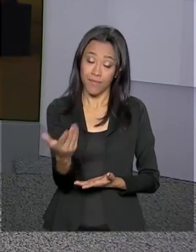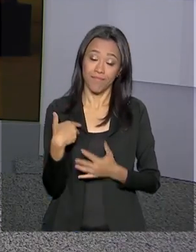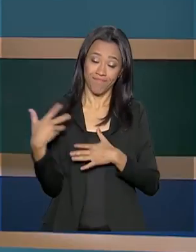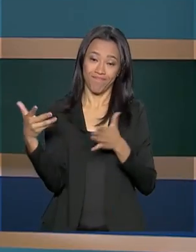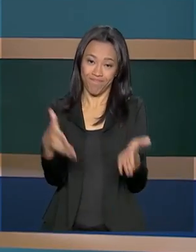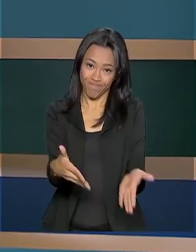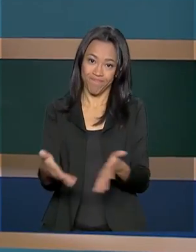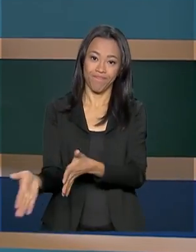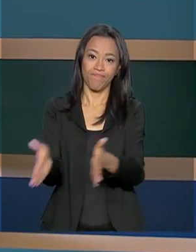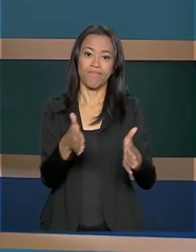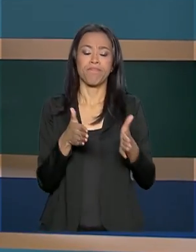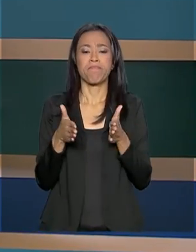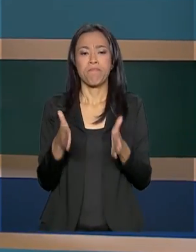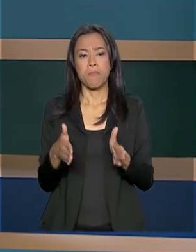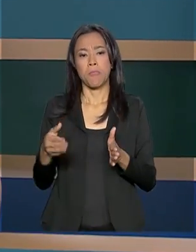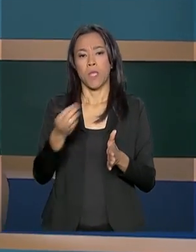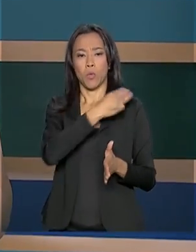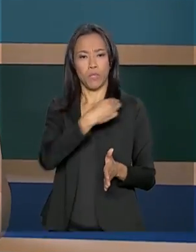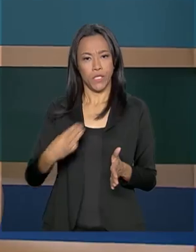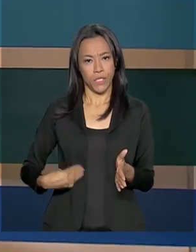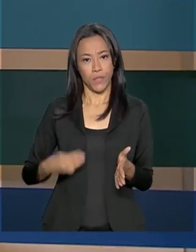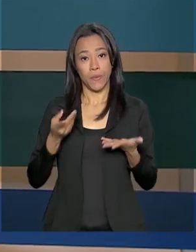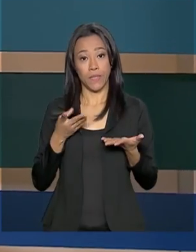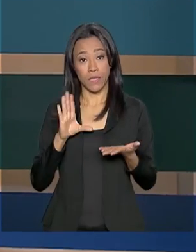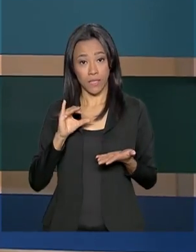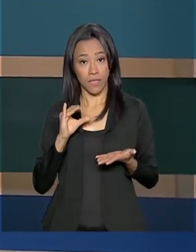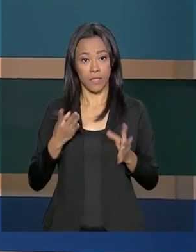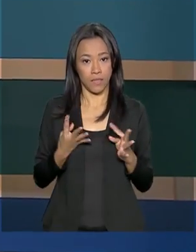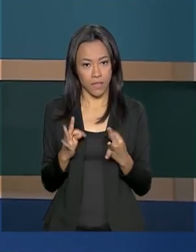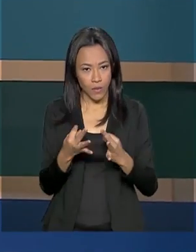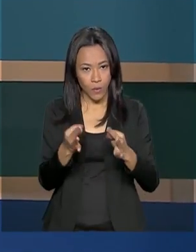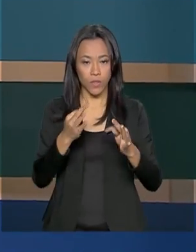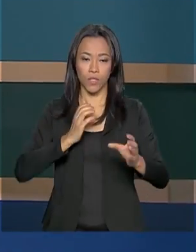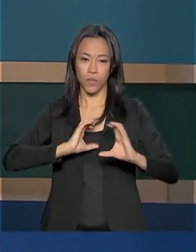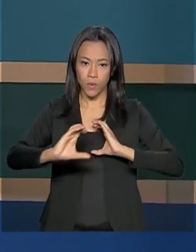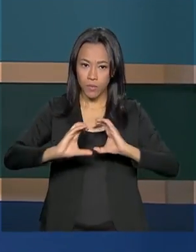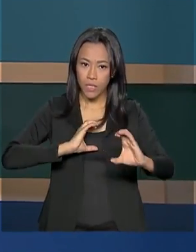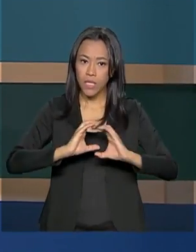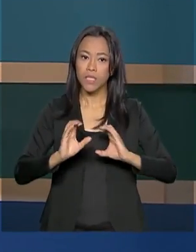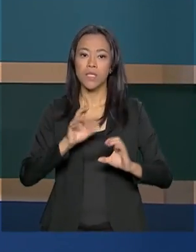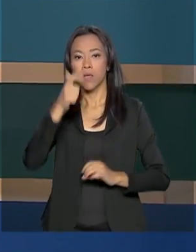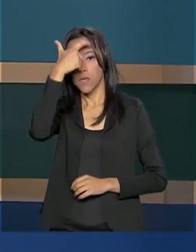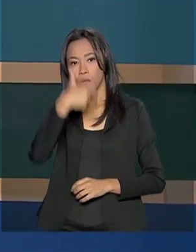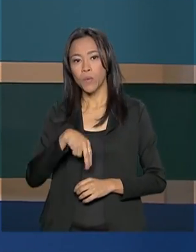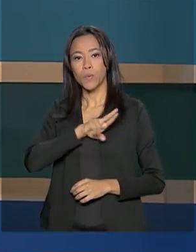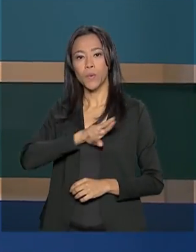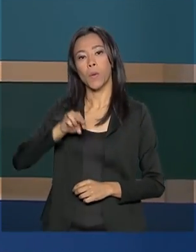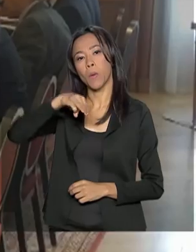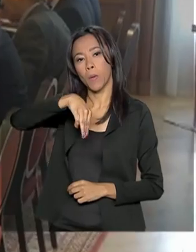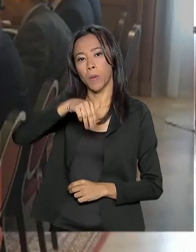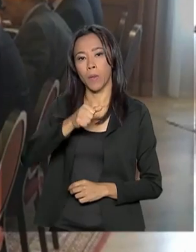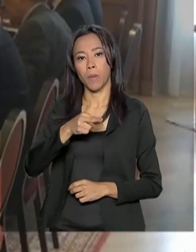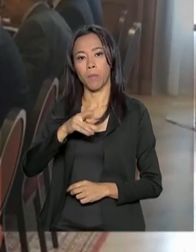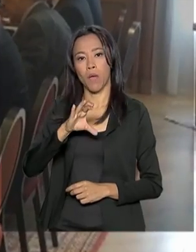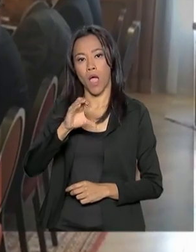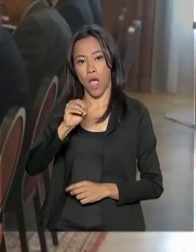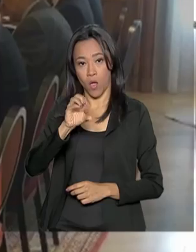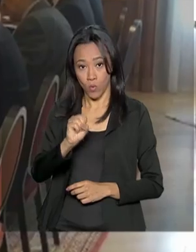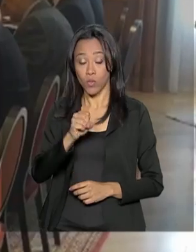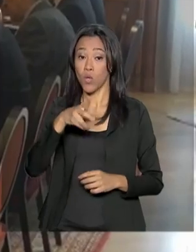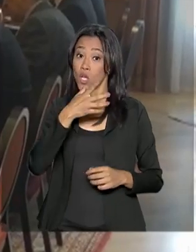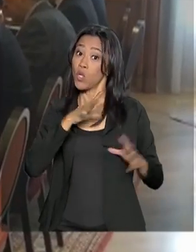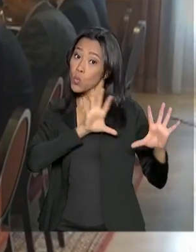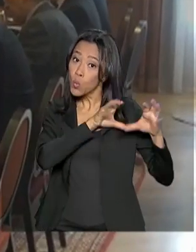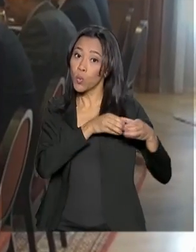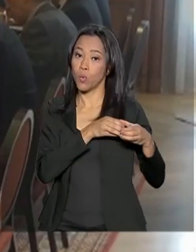participação. O ministro da Ciência, Tecnologia, Inovações e Comunicações, Marcos Pontes, e a Delegação Brasileira participaram hoje em